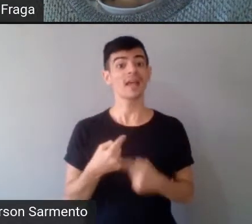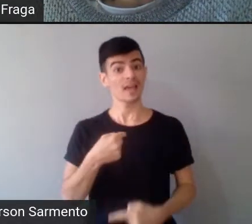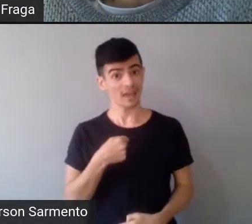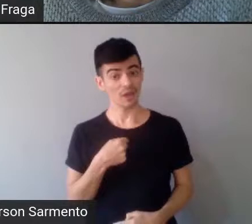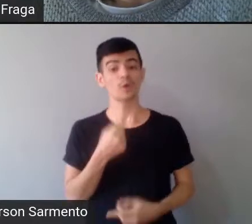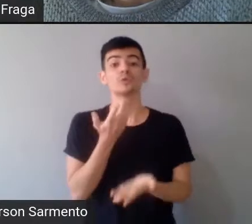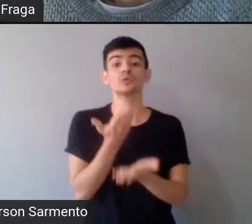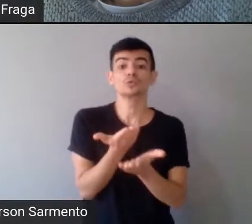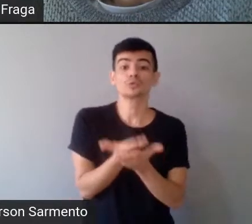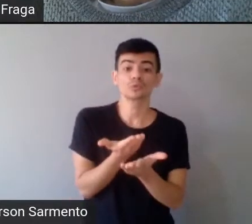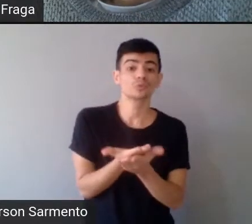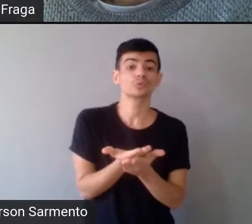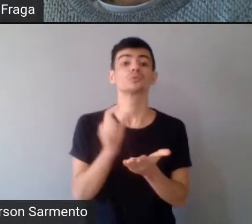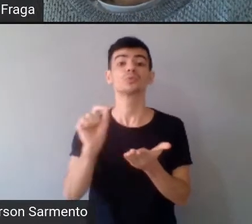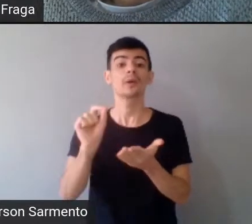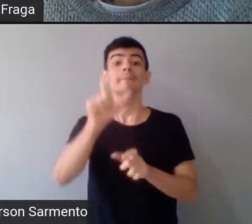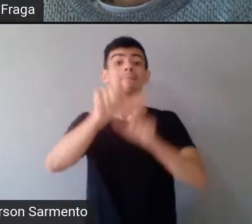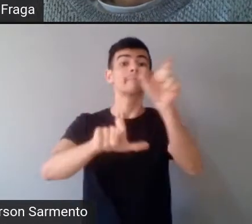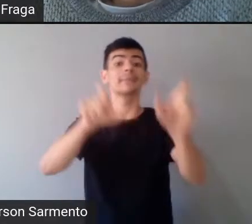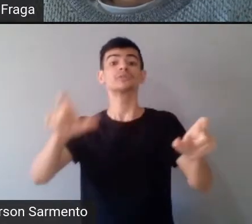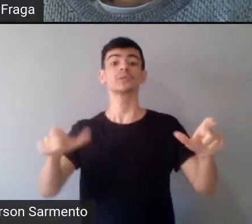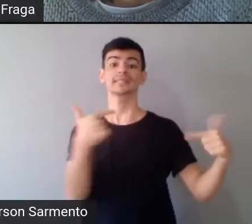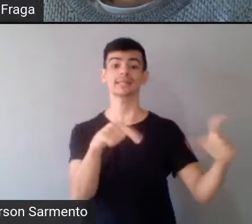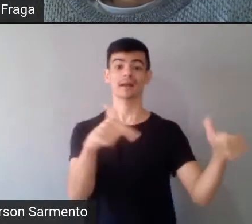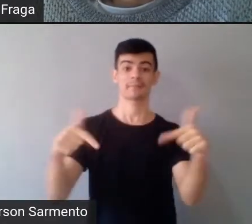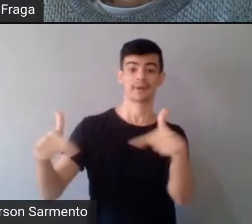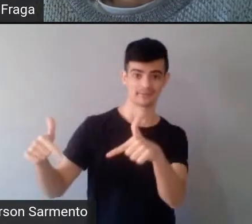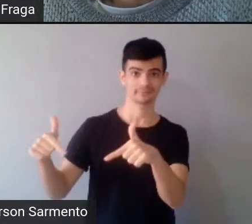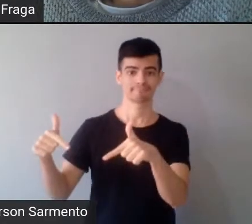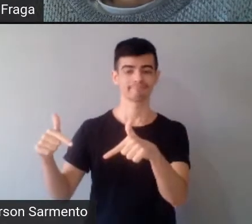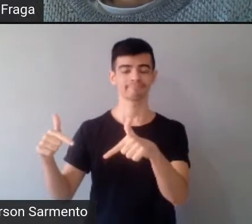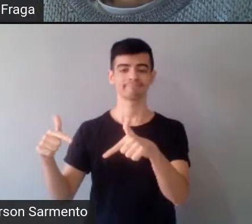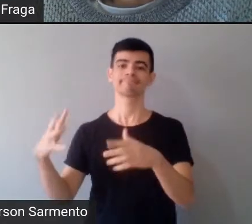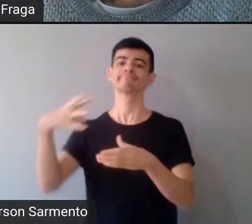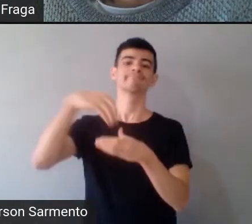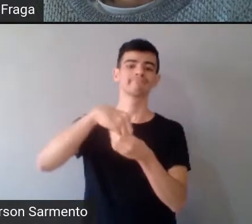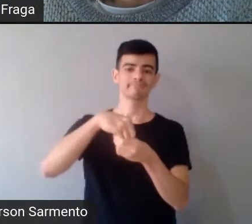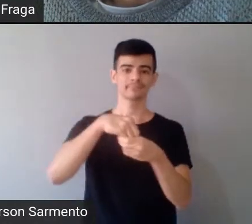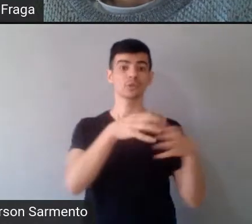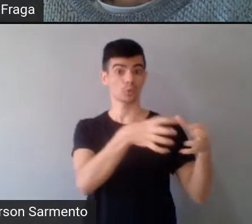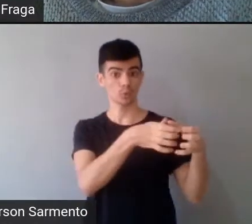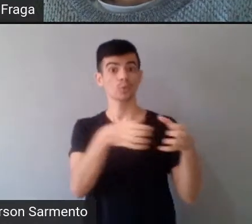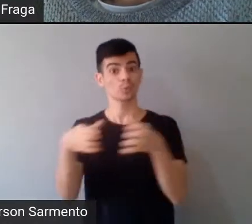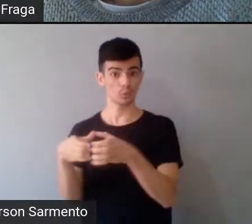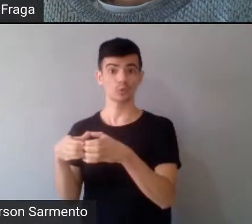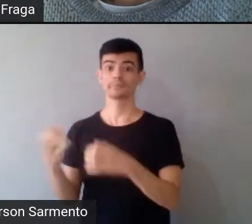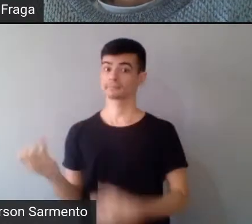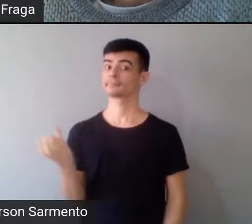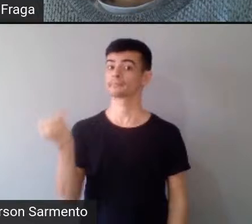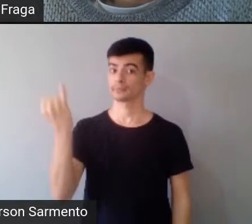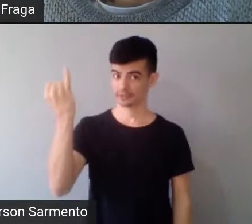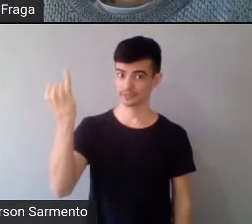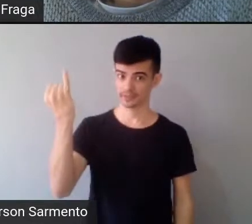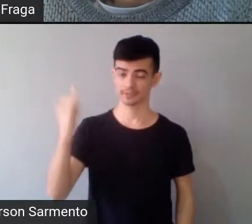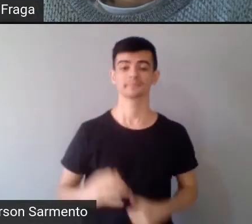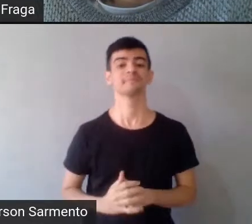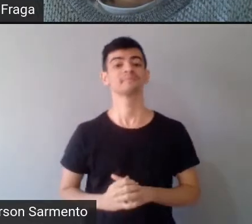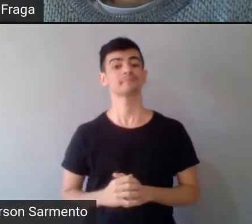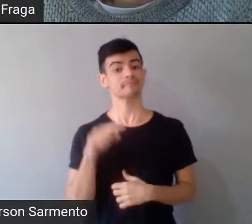pessoas, juntamente com o coletivo, dois coletivos importantes, que é o coletivo